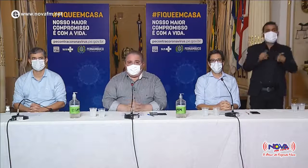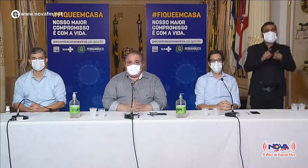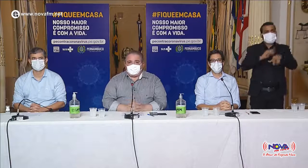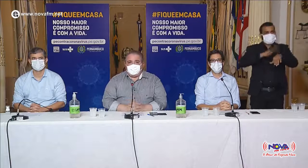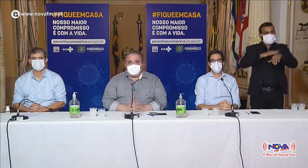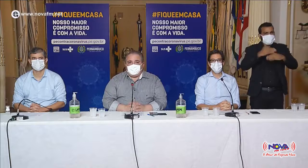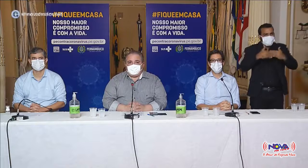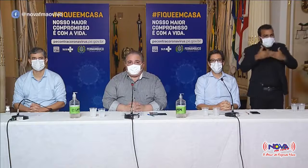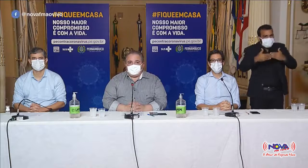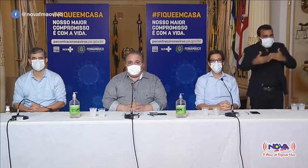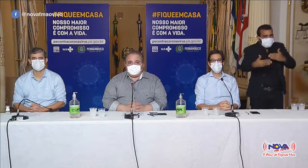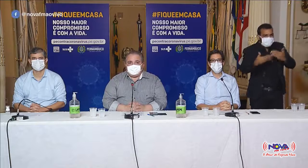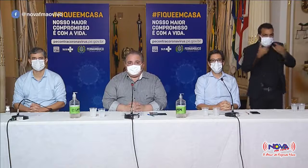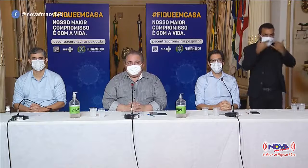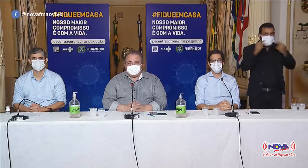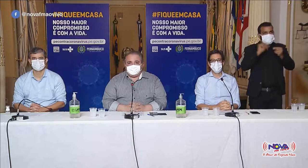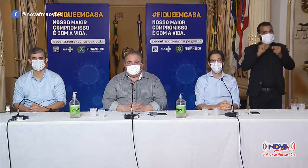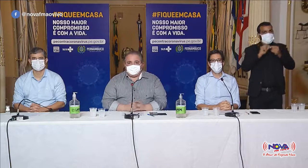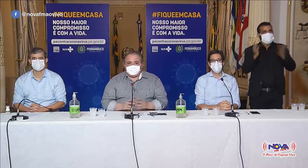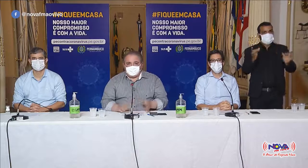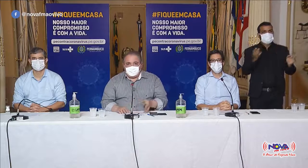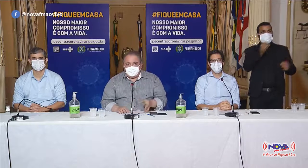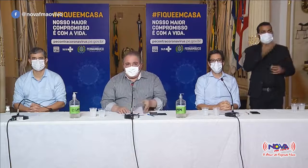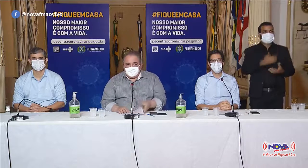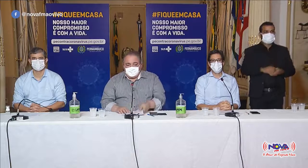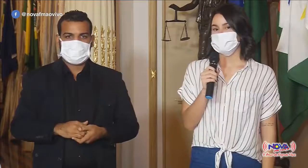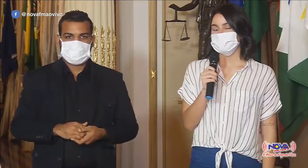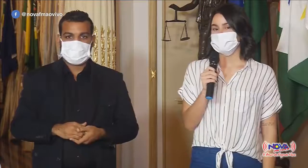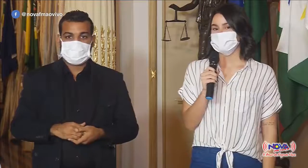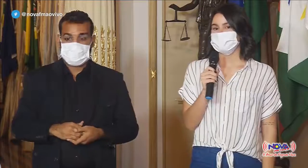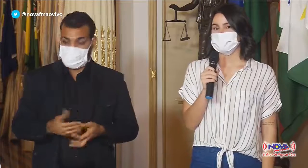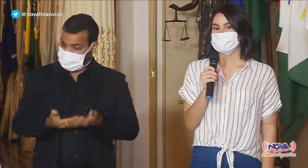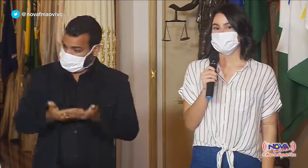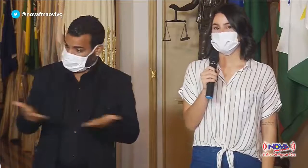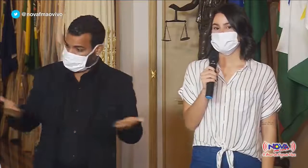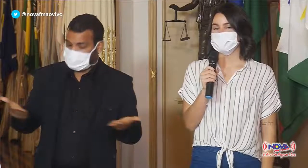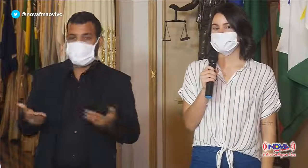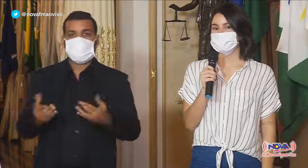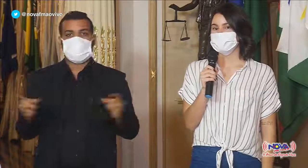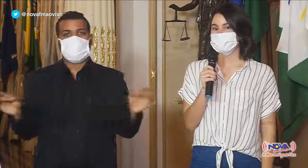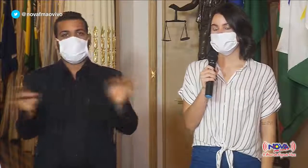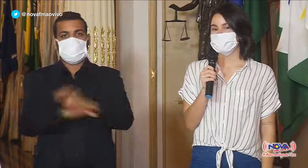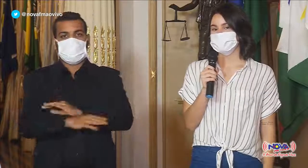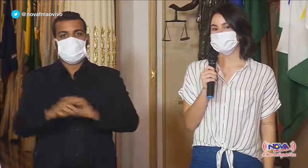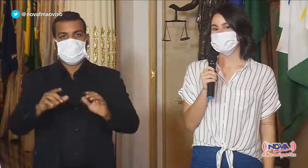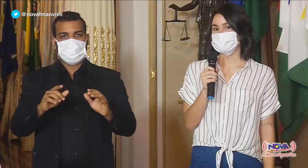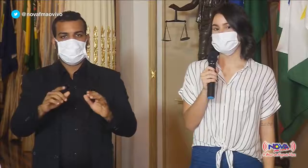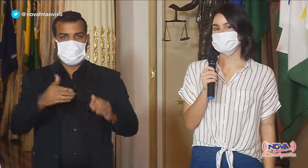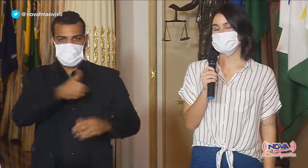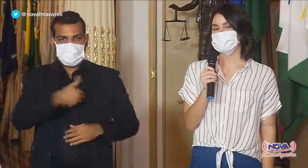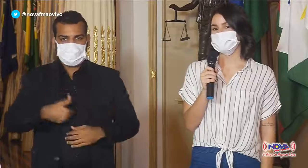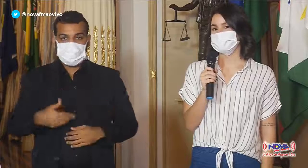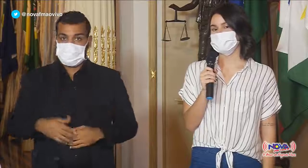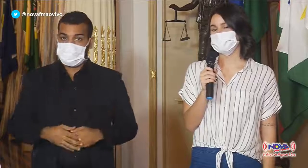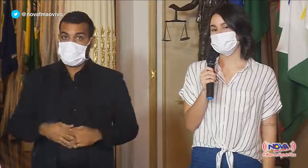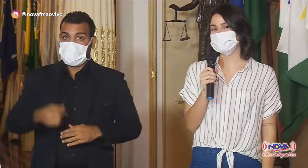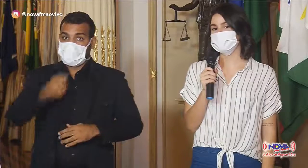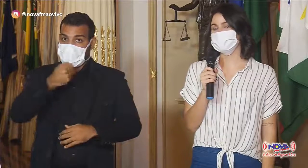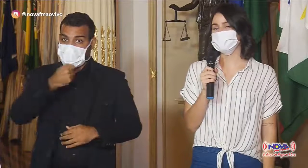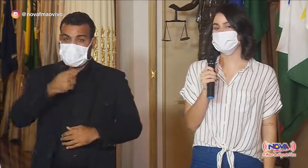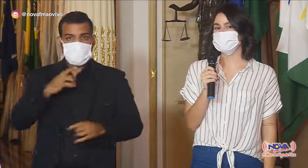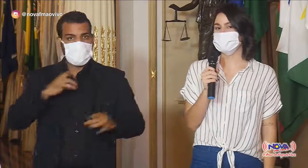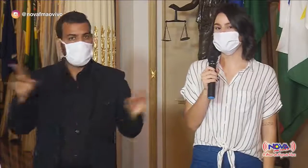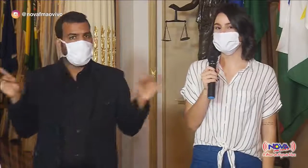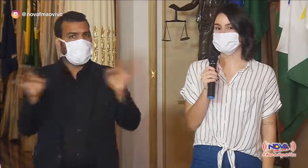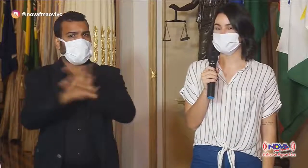momentos em que elas foram construídas. Encerramos mais uma coletiva online do Governo de Pernambuco. A entrevista vai estar disponível completa